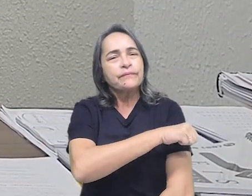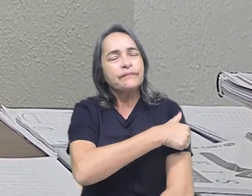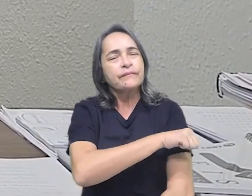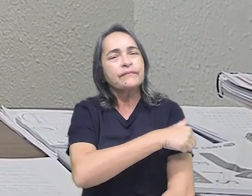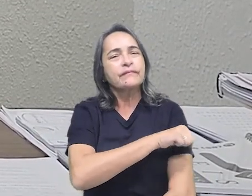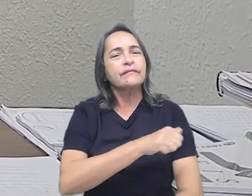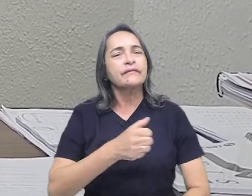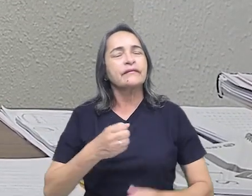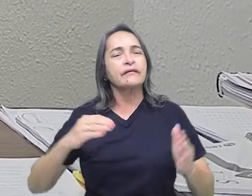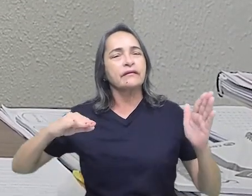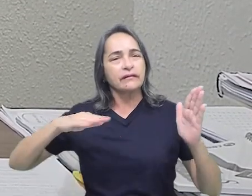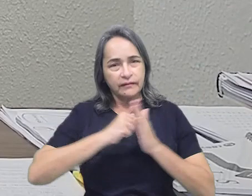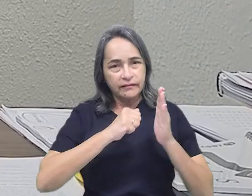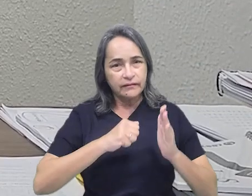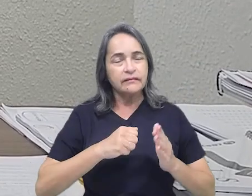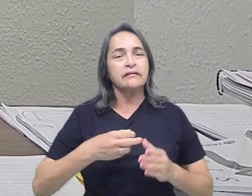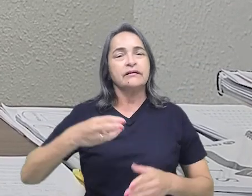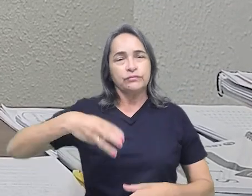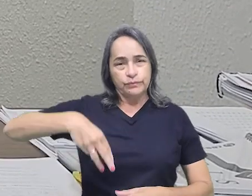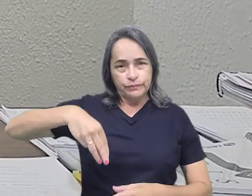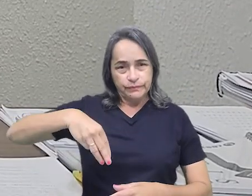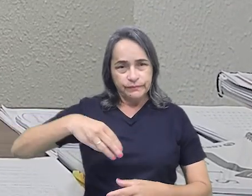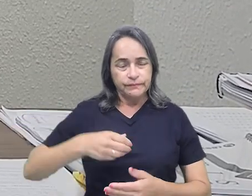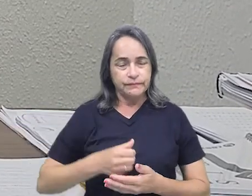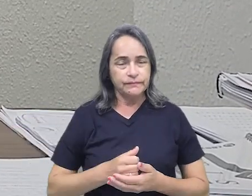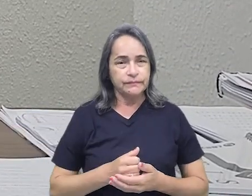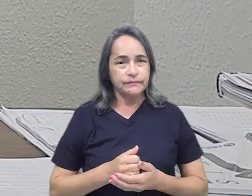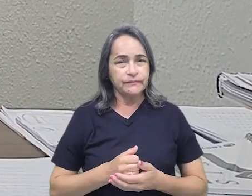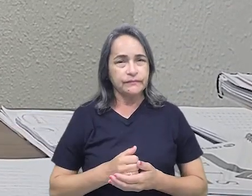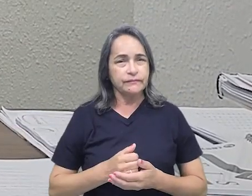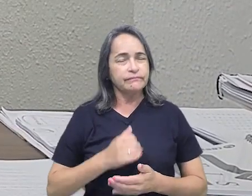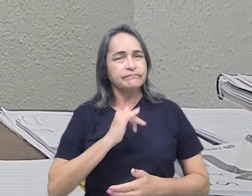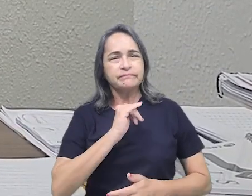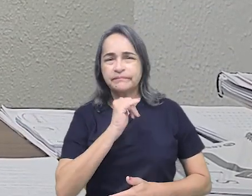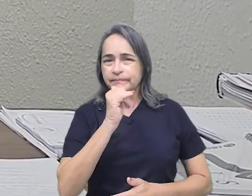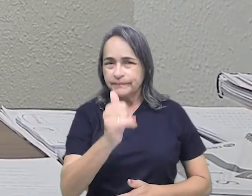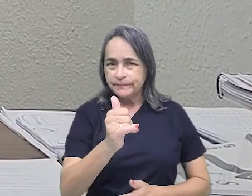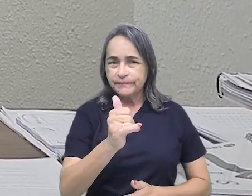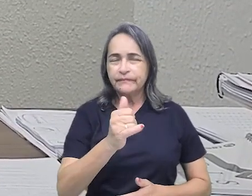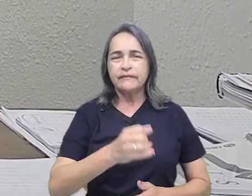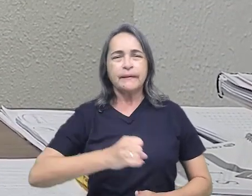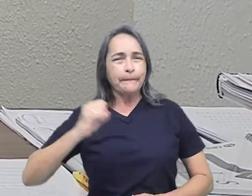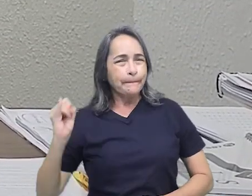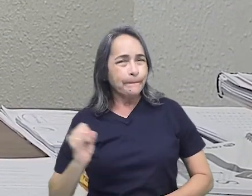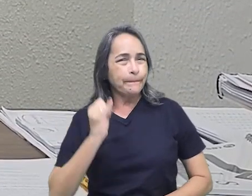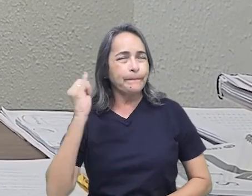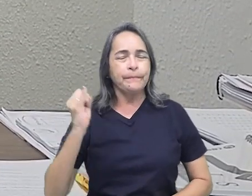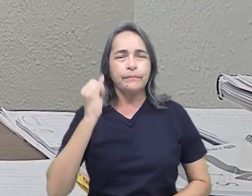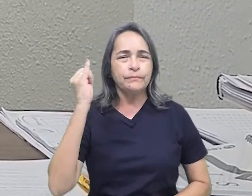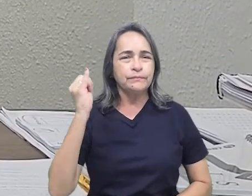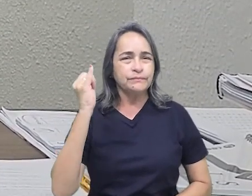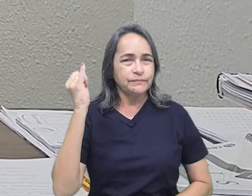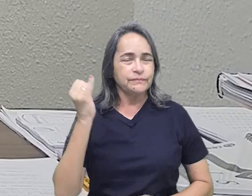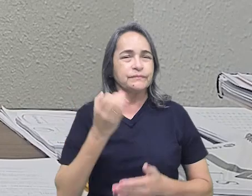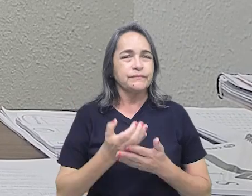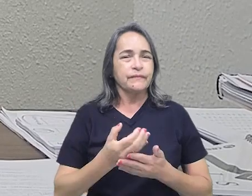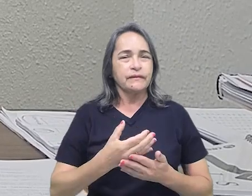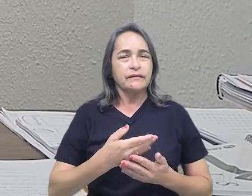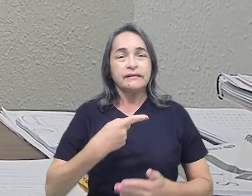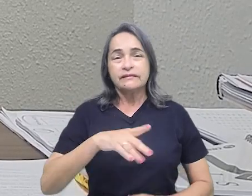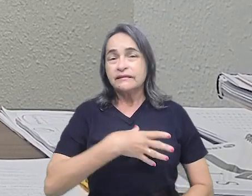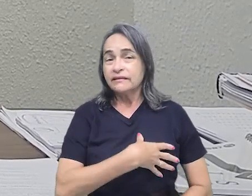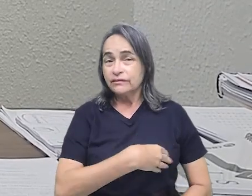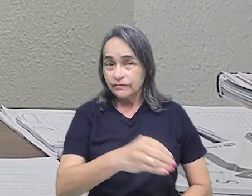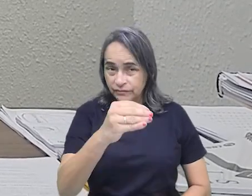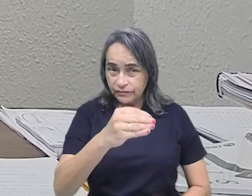pelos alunos matriculados na nossa rede e dizer para eles da importância dos seus